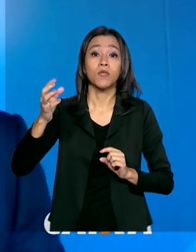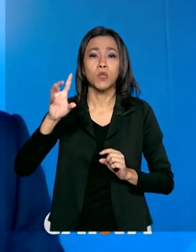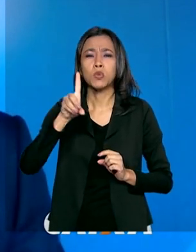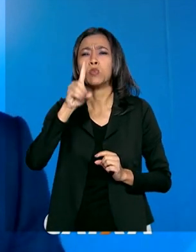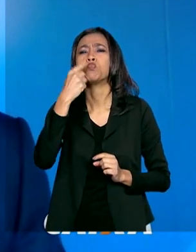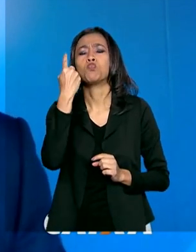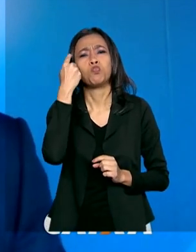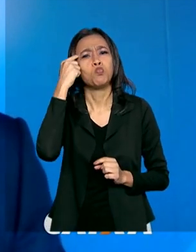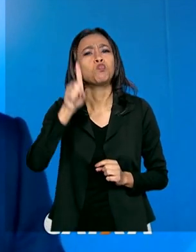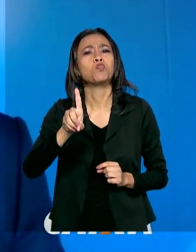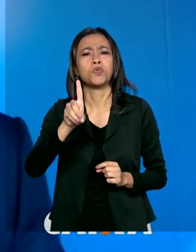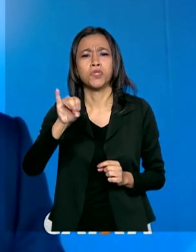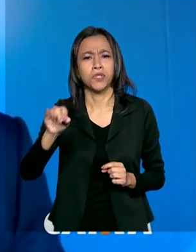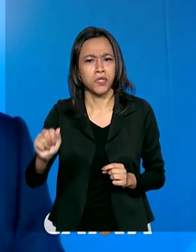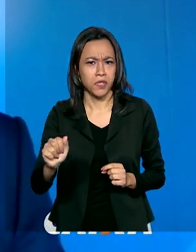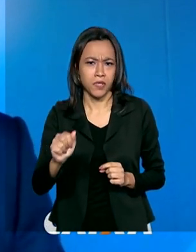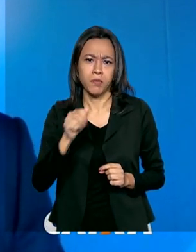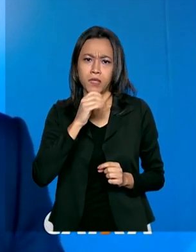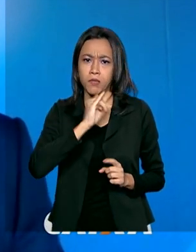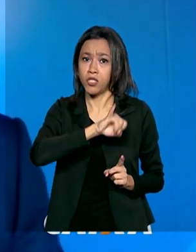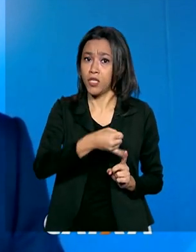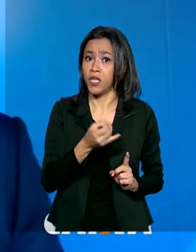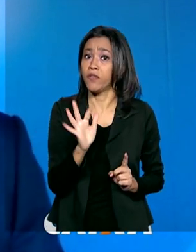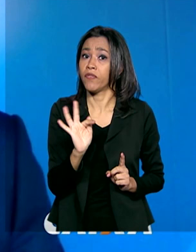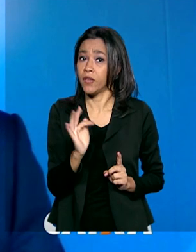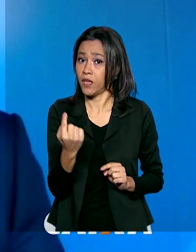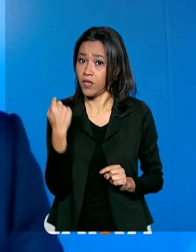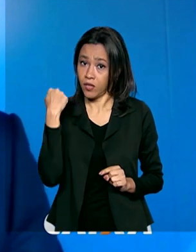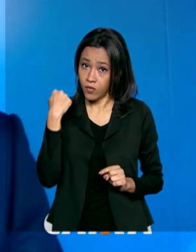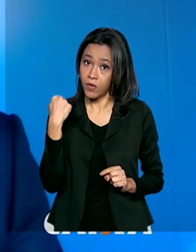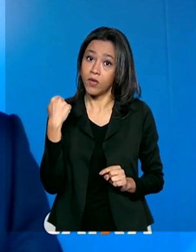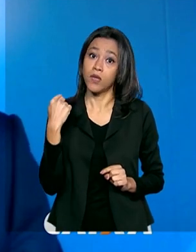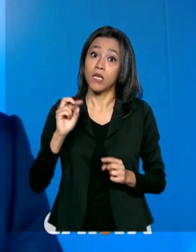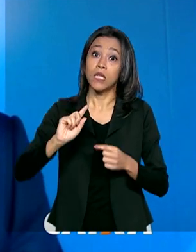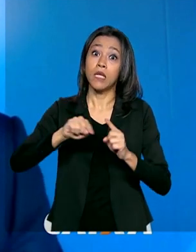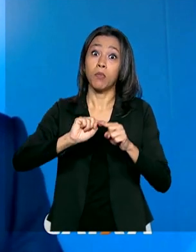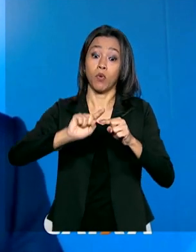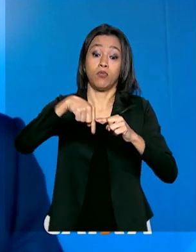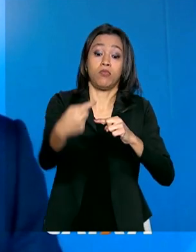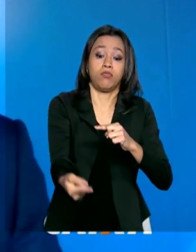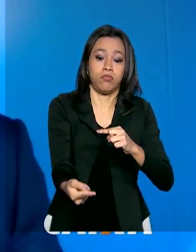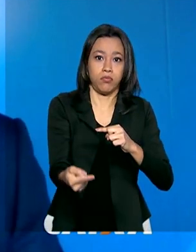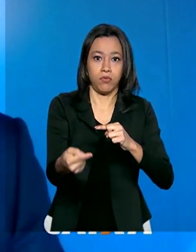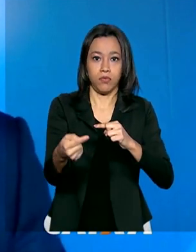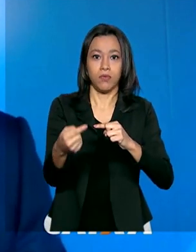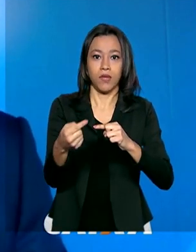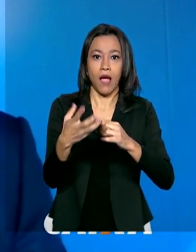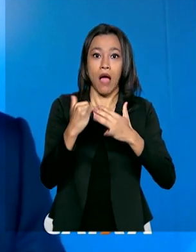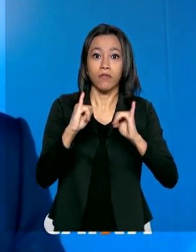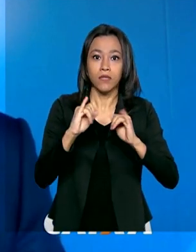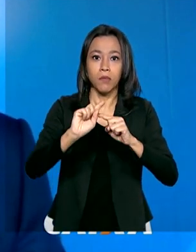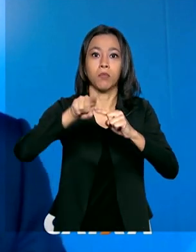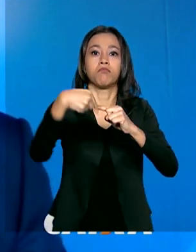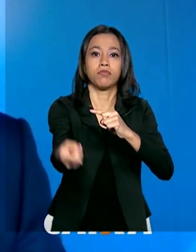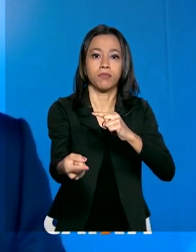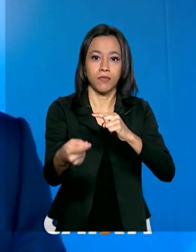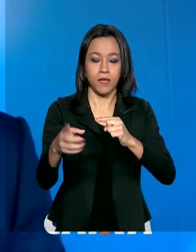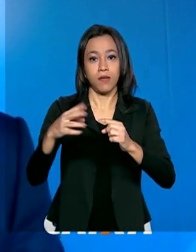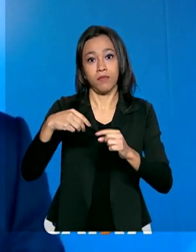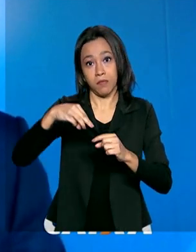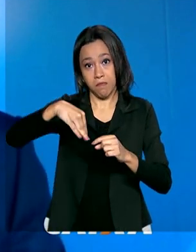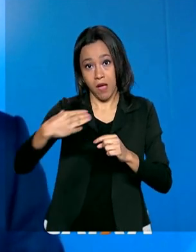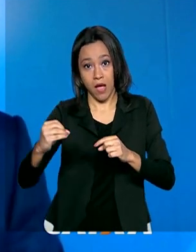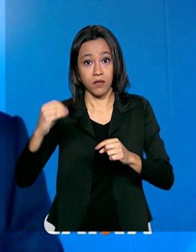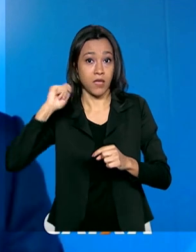dia, por exemplo, janeiro e fevereiro, onde nasceu, e no dia subsequente, no dia seguinte, março e abril.